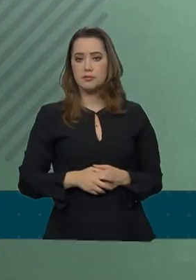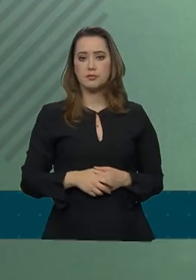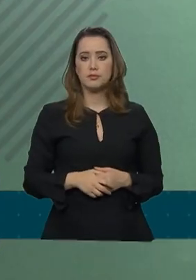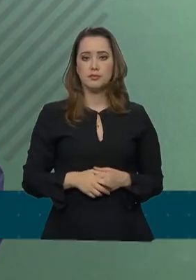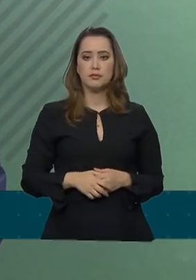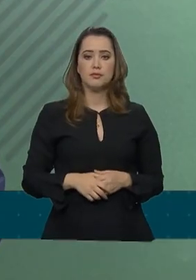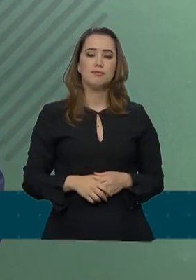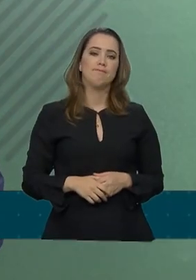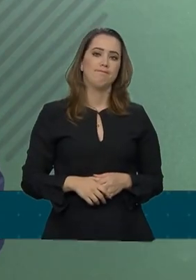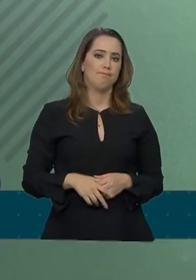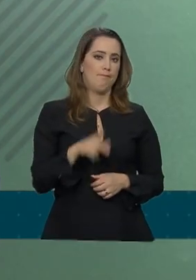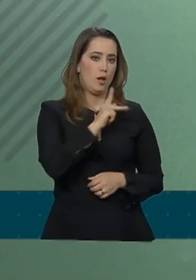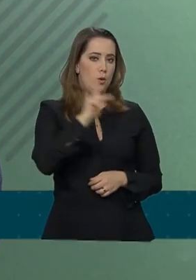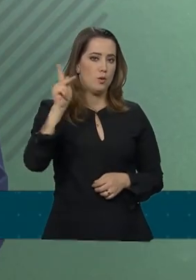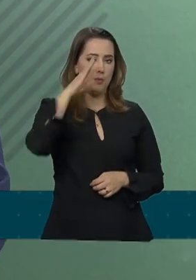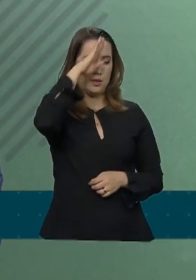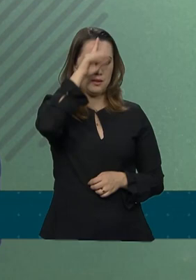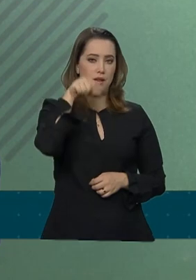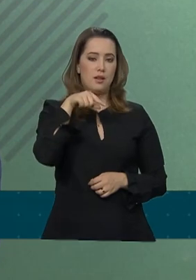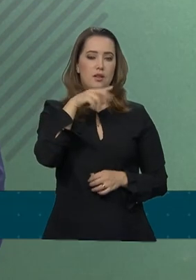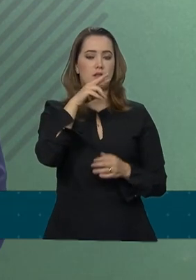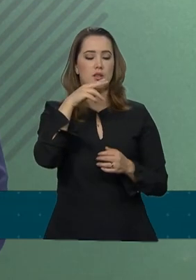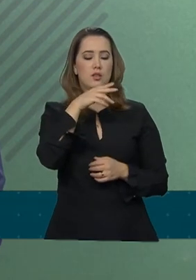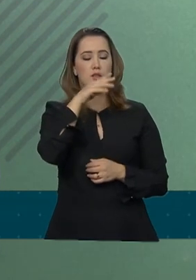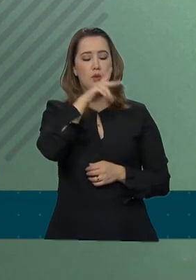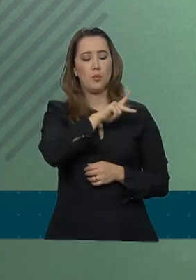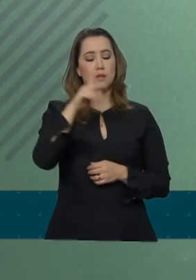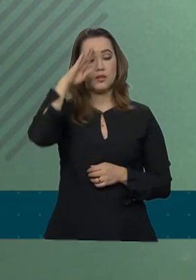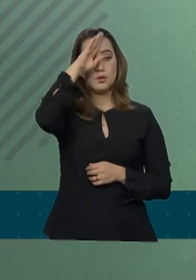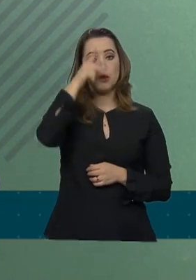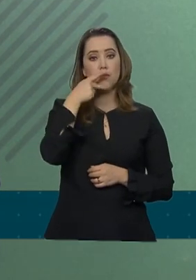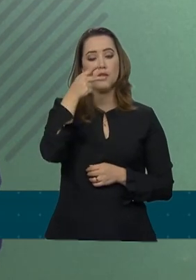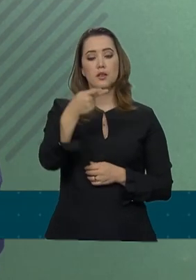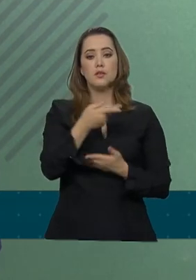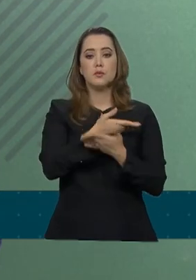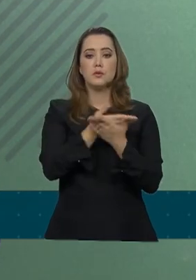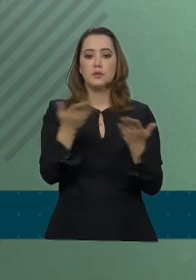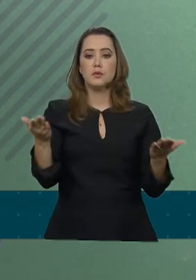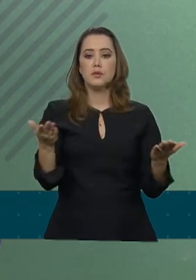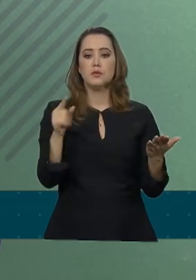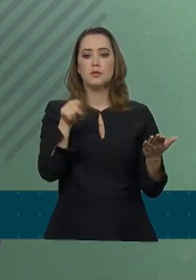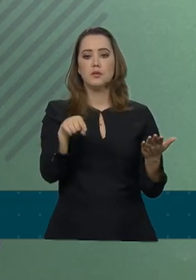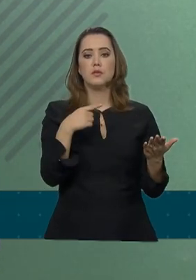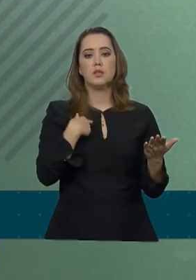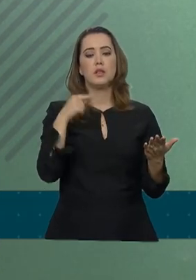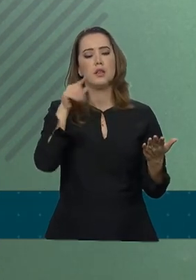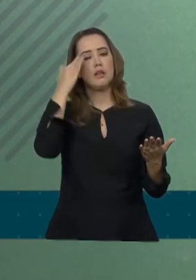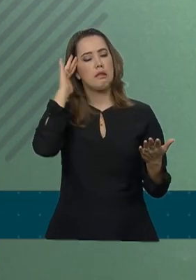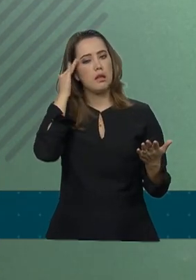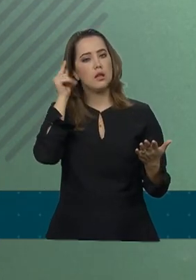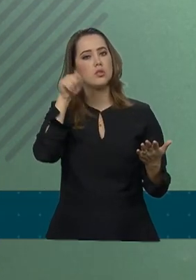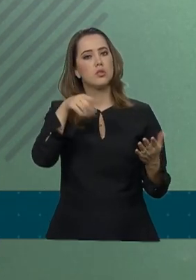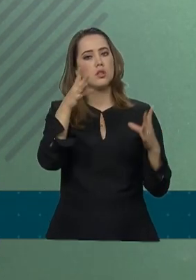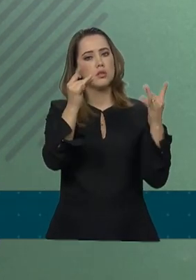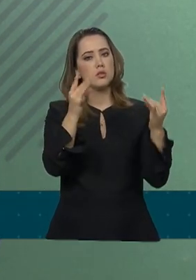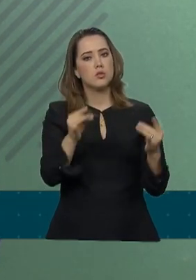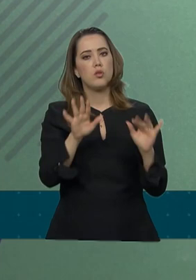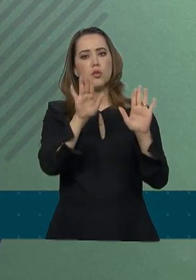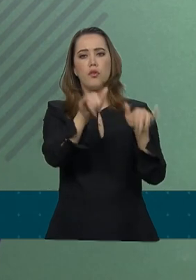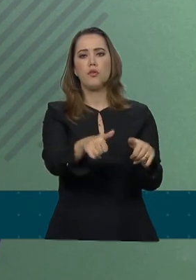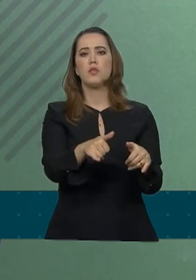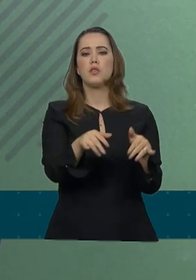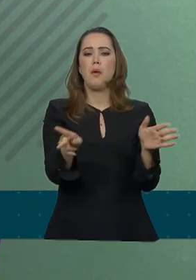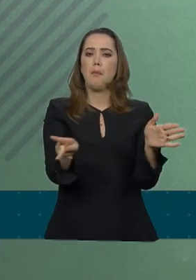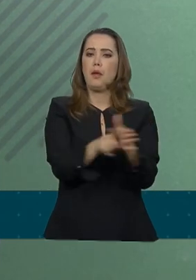senhor presidente da República me determinou que avançasse para vocês, que ele entende que as definições finais